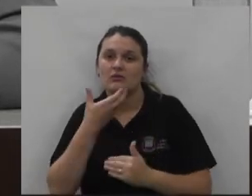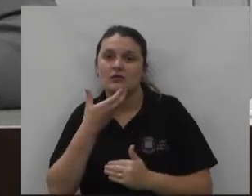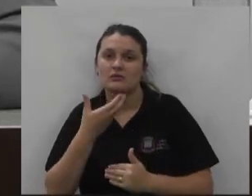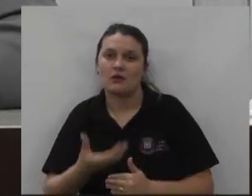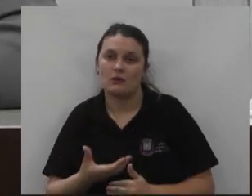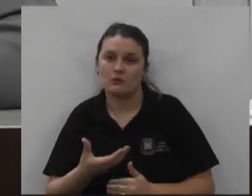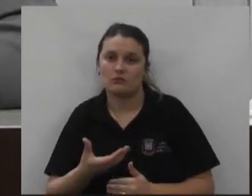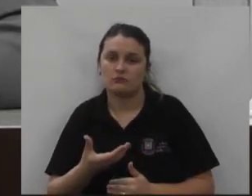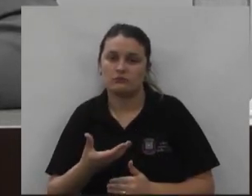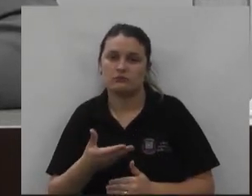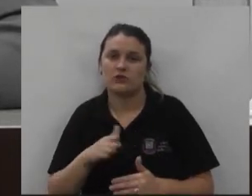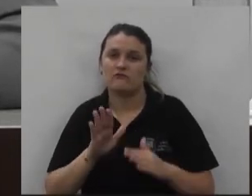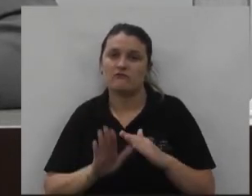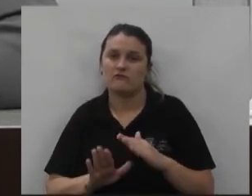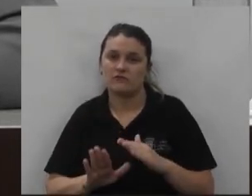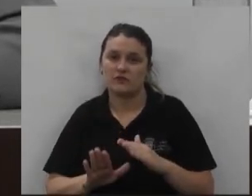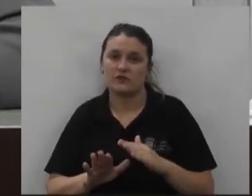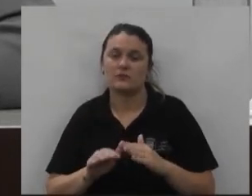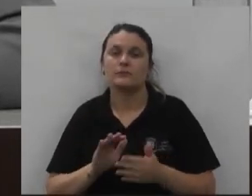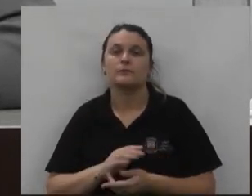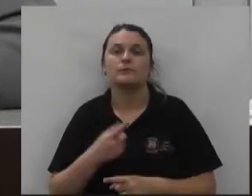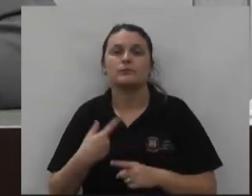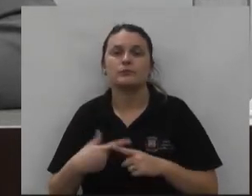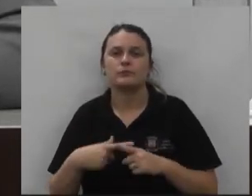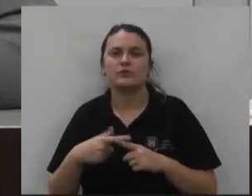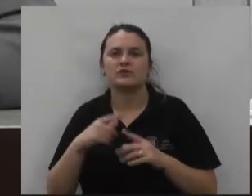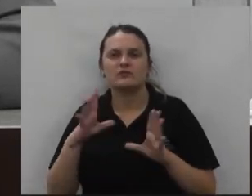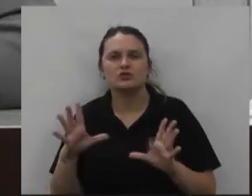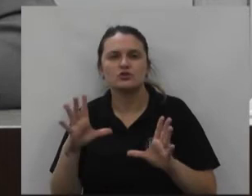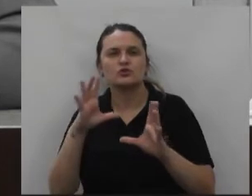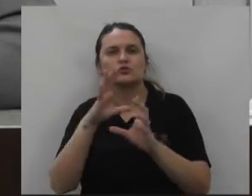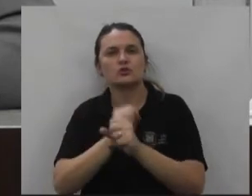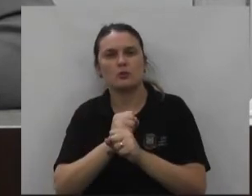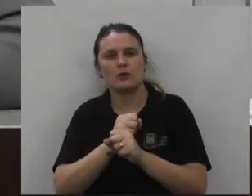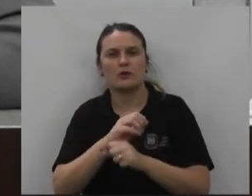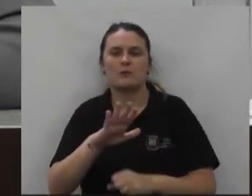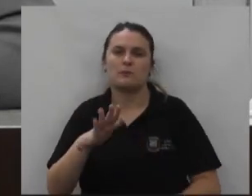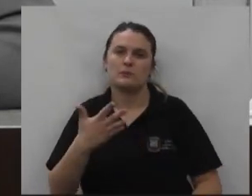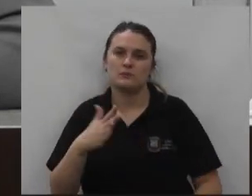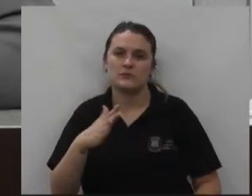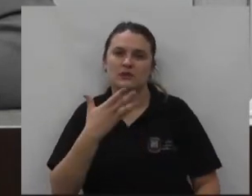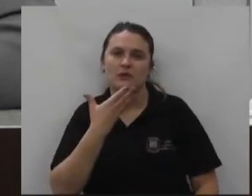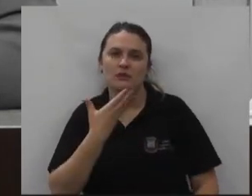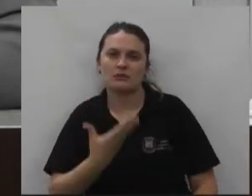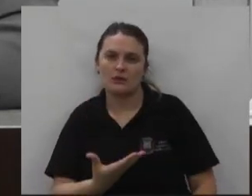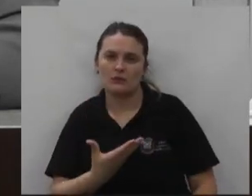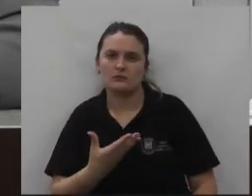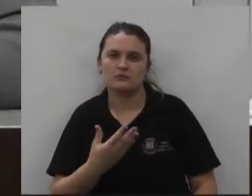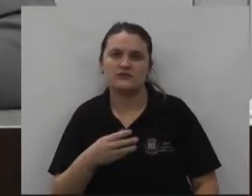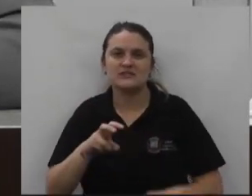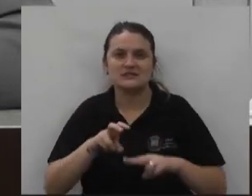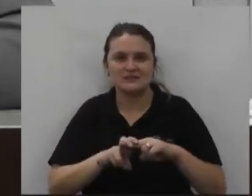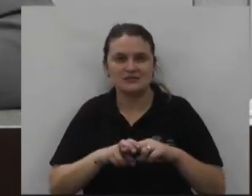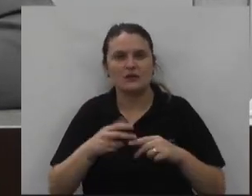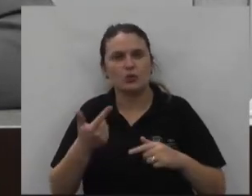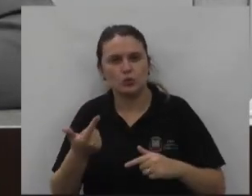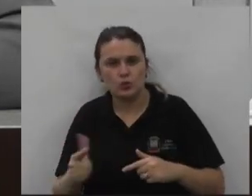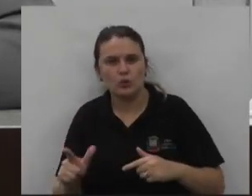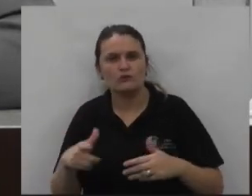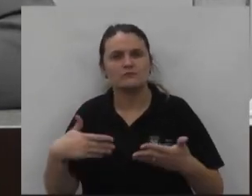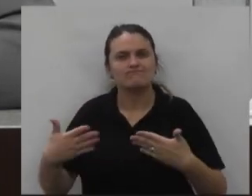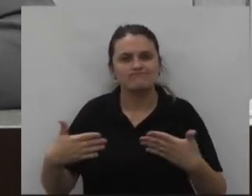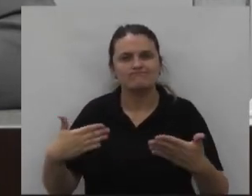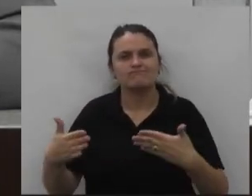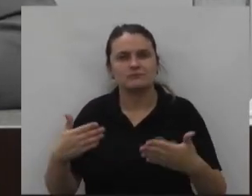do ano um certo montante que ainda vai estar totalizando aproximadamente ali para o final do ano que daí nós vamos sentar novamente com o